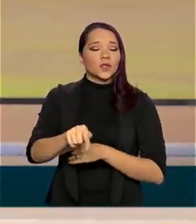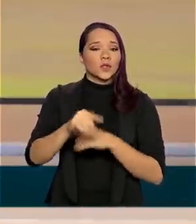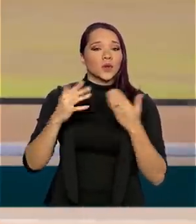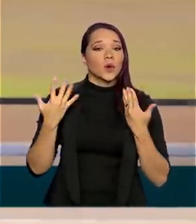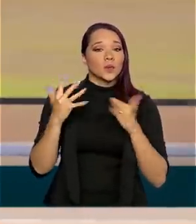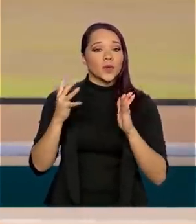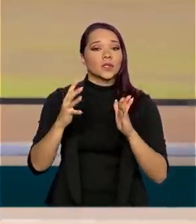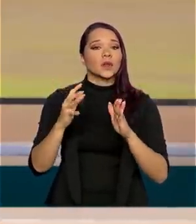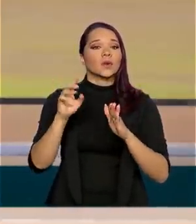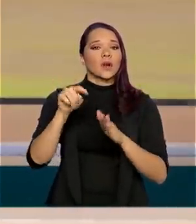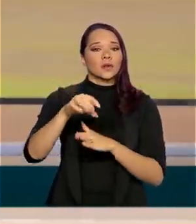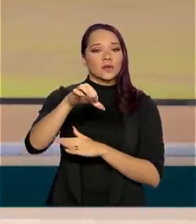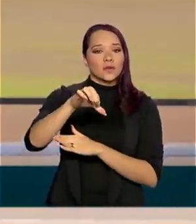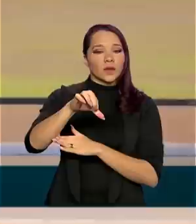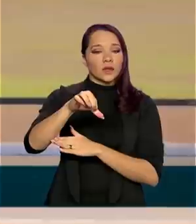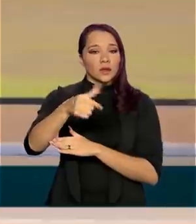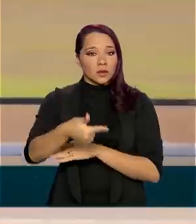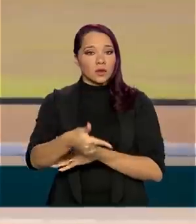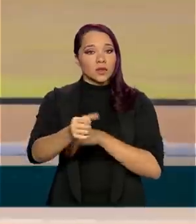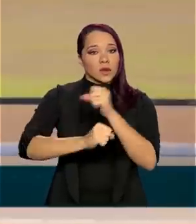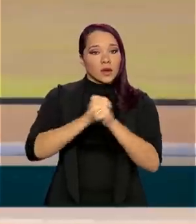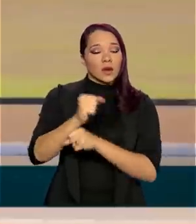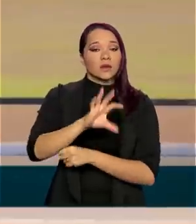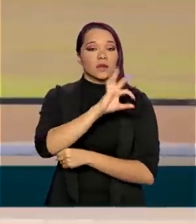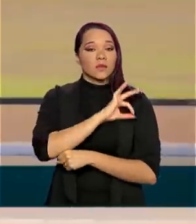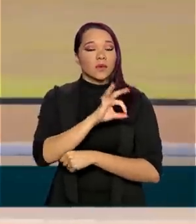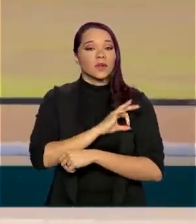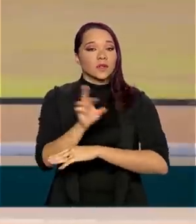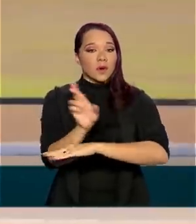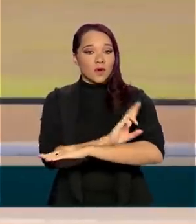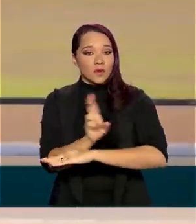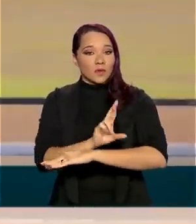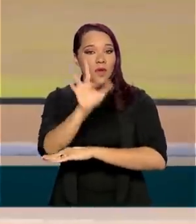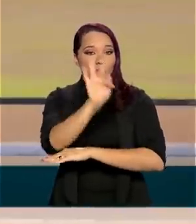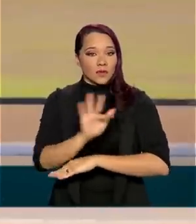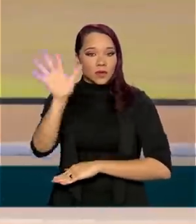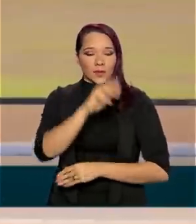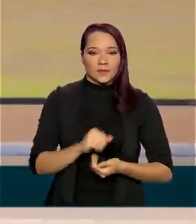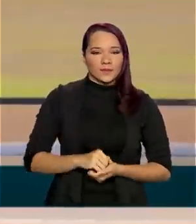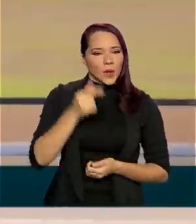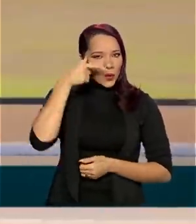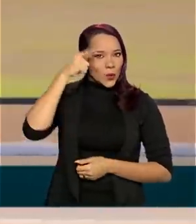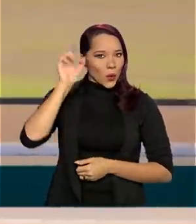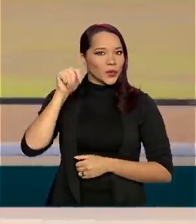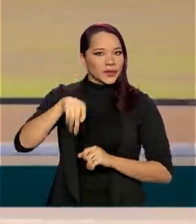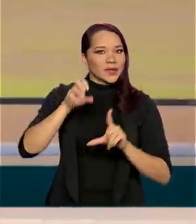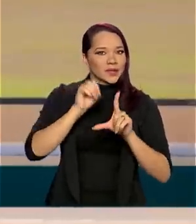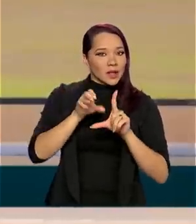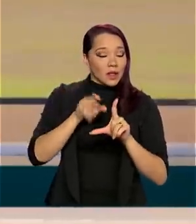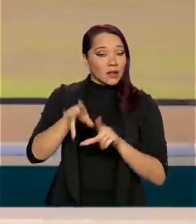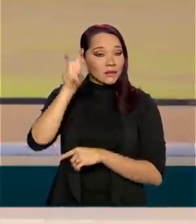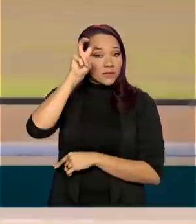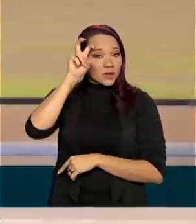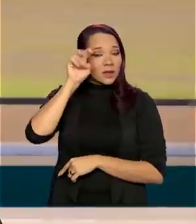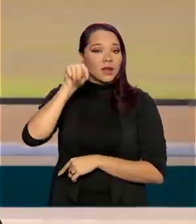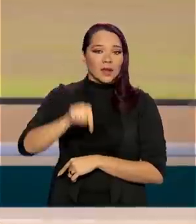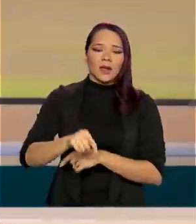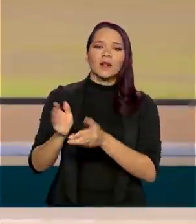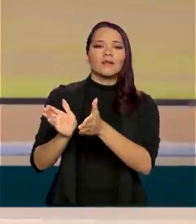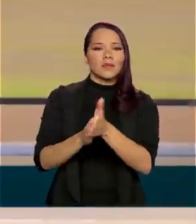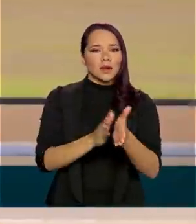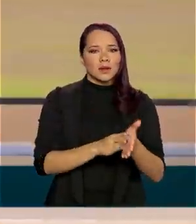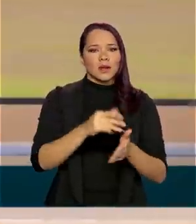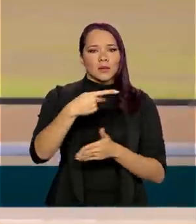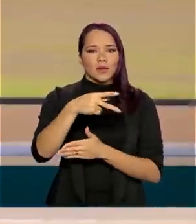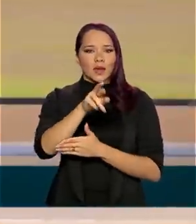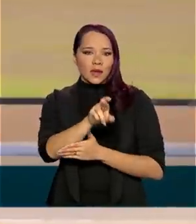relativa aos 92 anos da Polícia Rodoviária Federal. E ontem, nesta live, na quinta-feira, ele parabenizou a